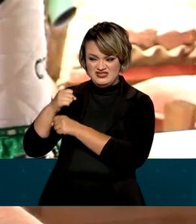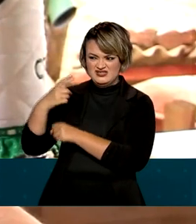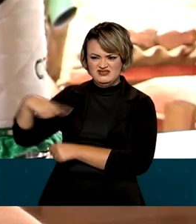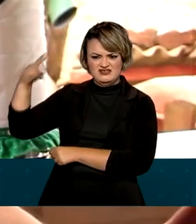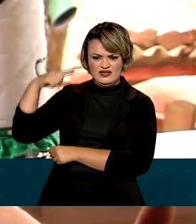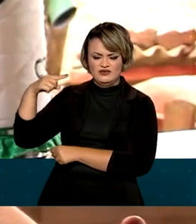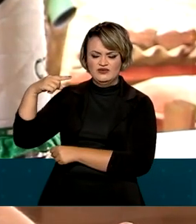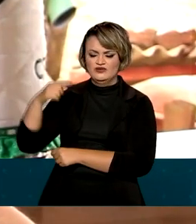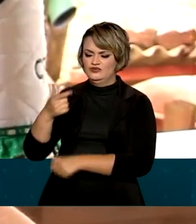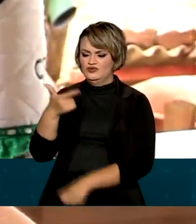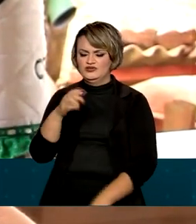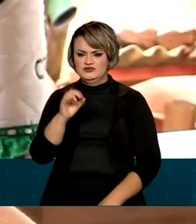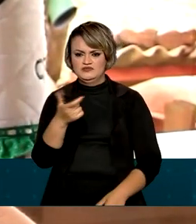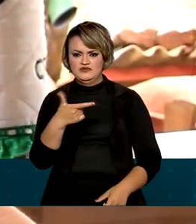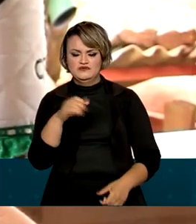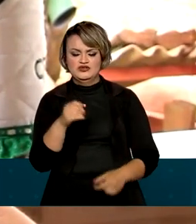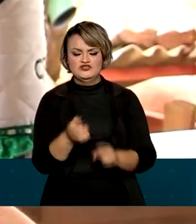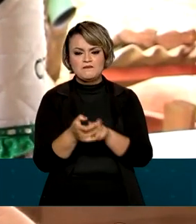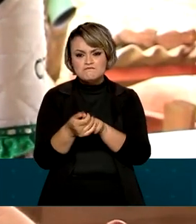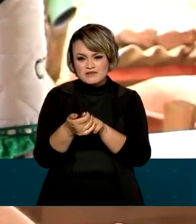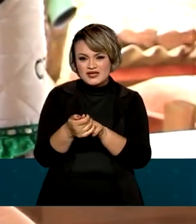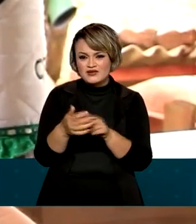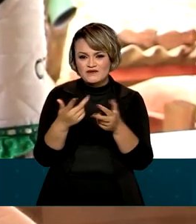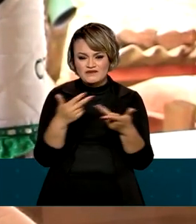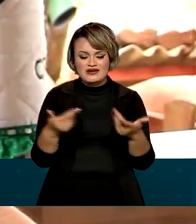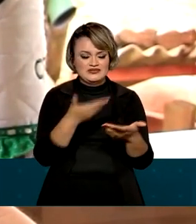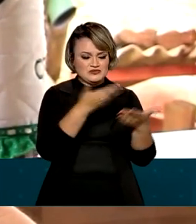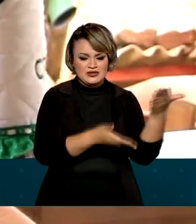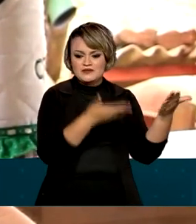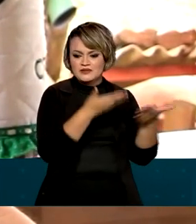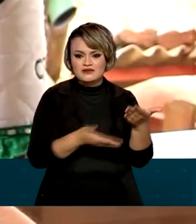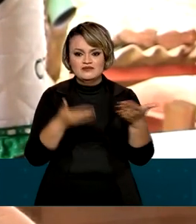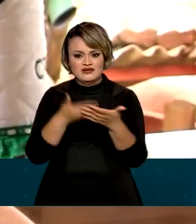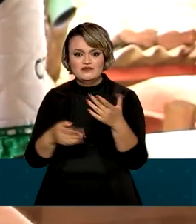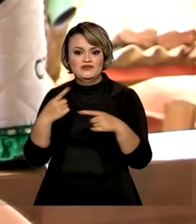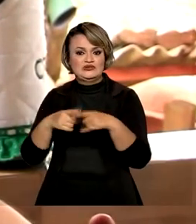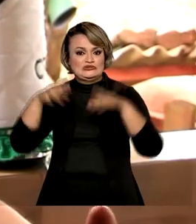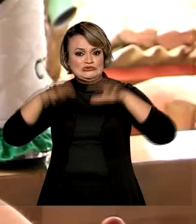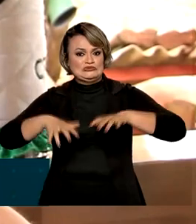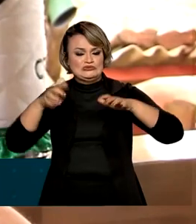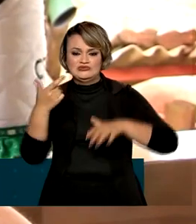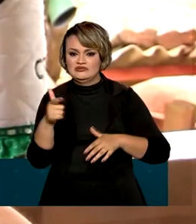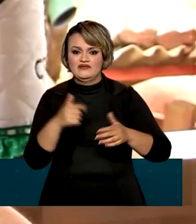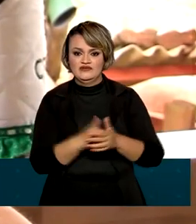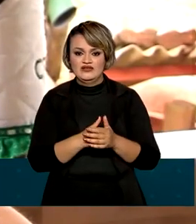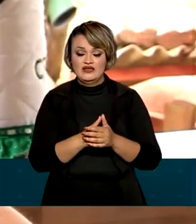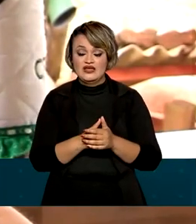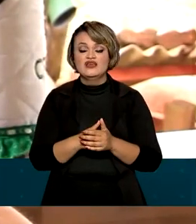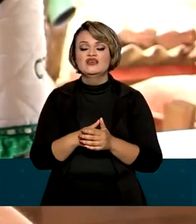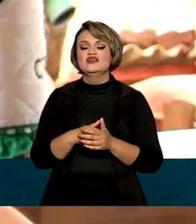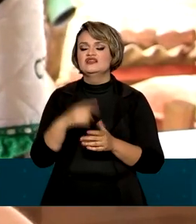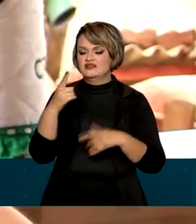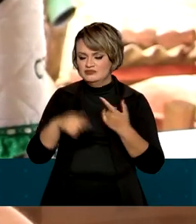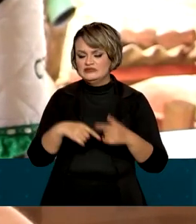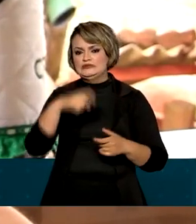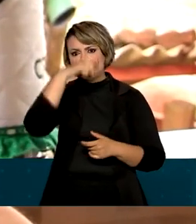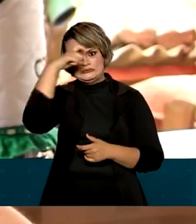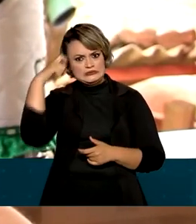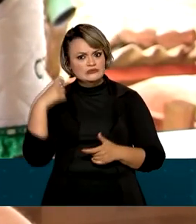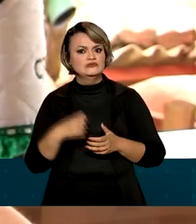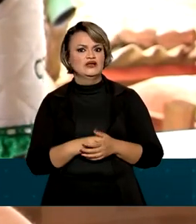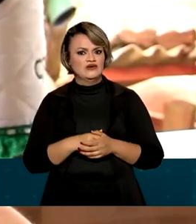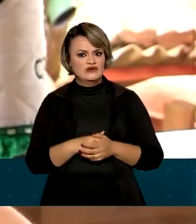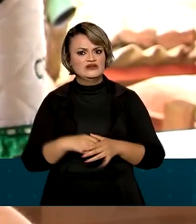já perdemos milho praticamente 50% da seca, e o último ano inteiro foi judiado, judiado,